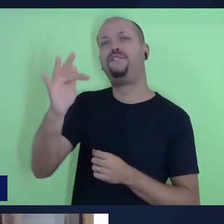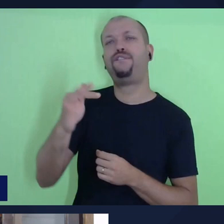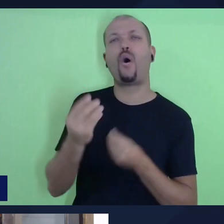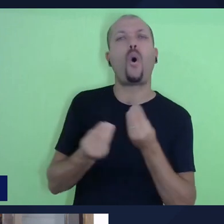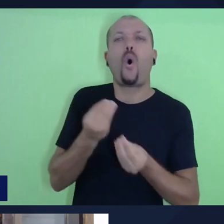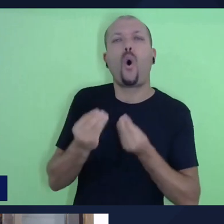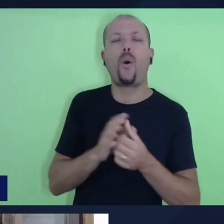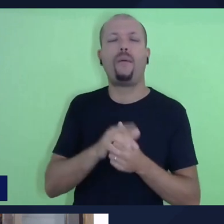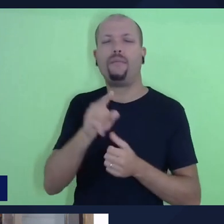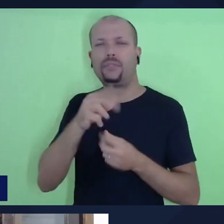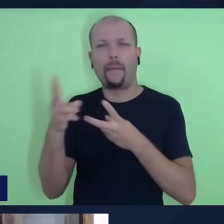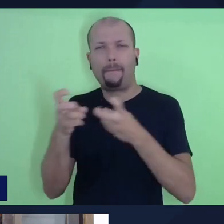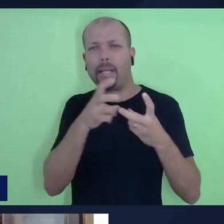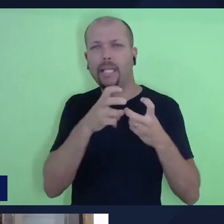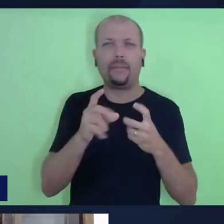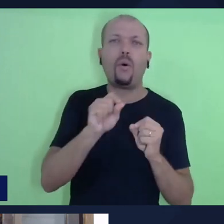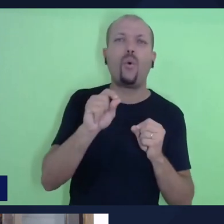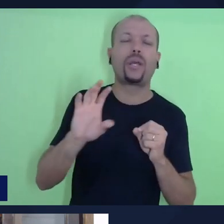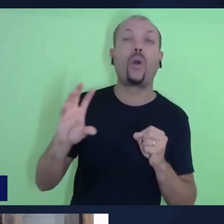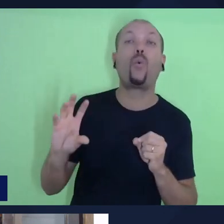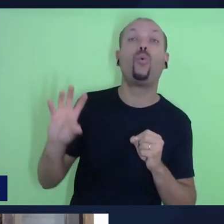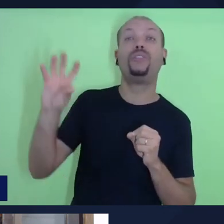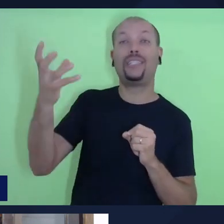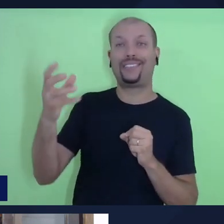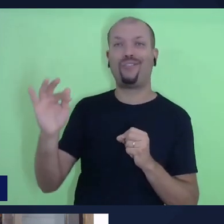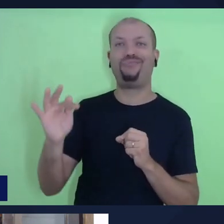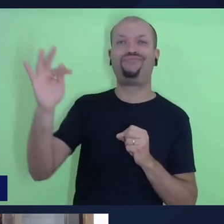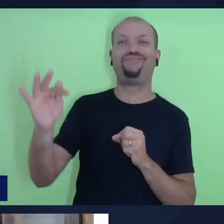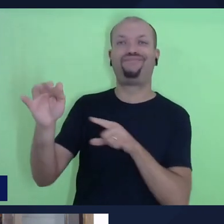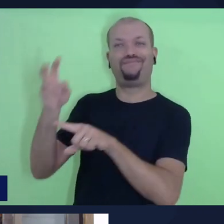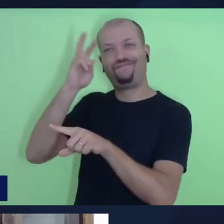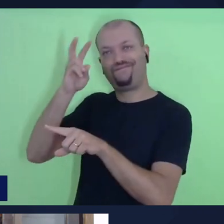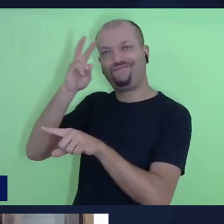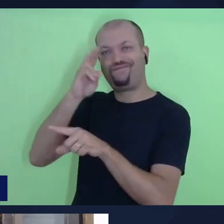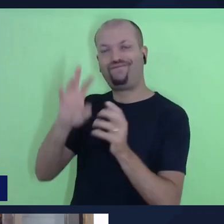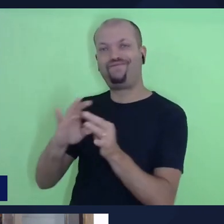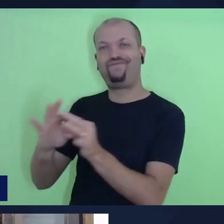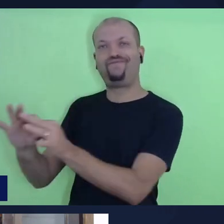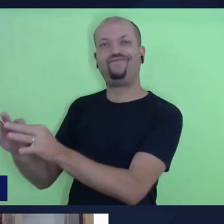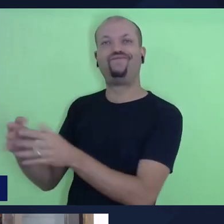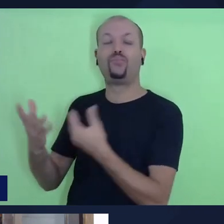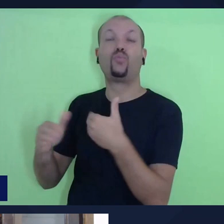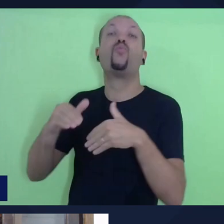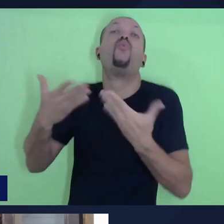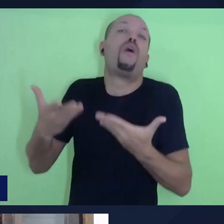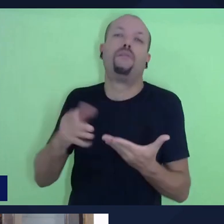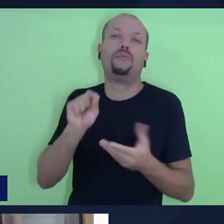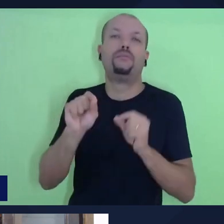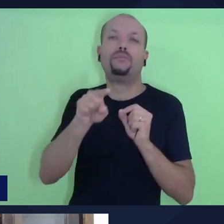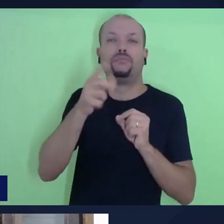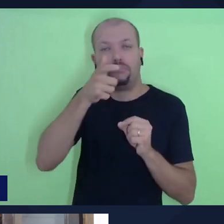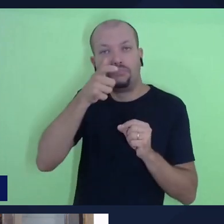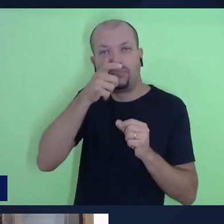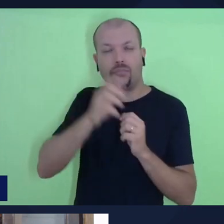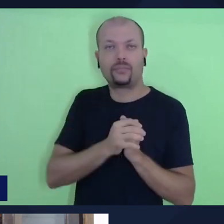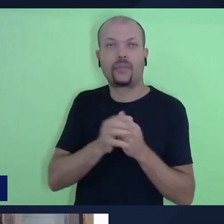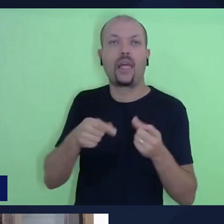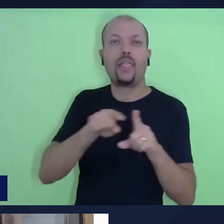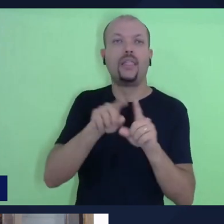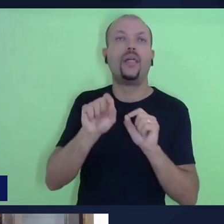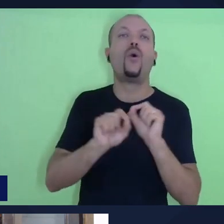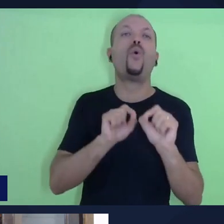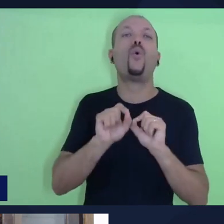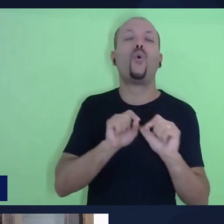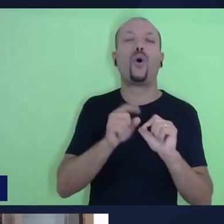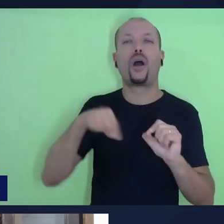olhando para os esdobramentos escatológicos daquela história, daquele pressuposto? Então, a dimensão do que